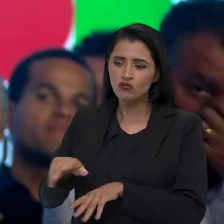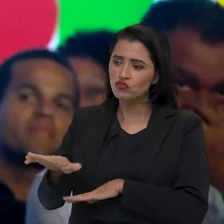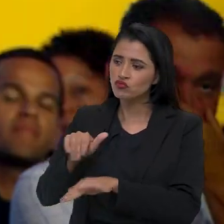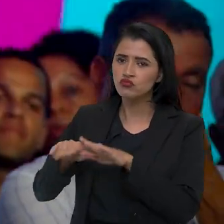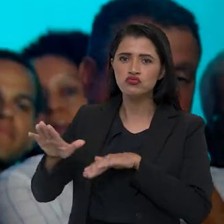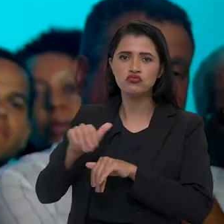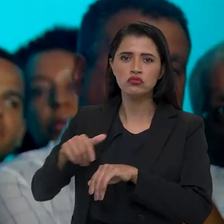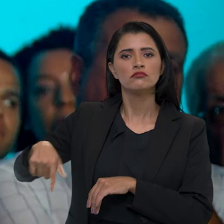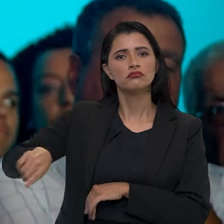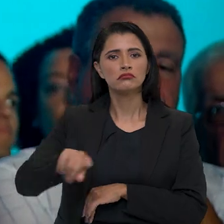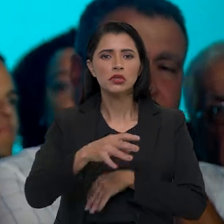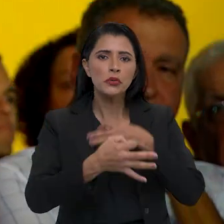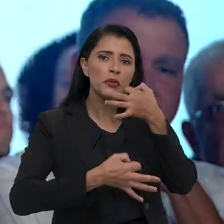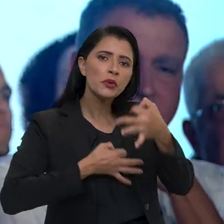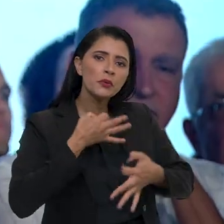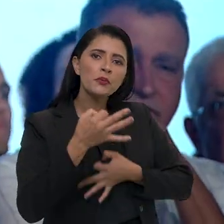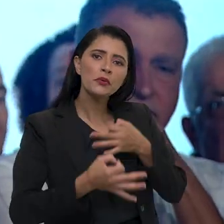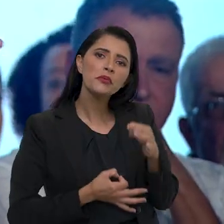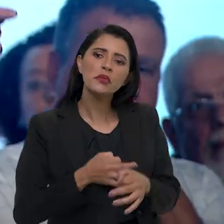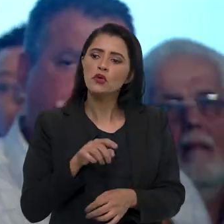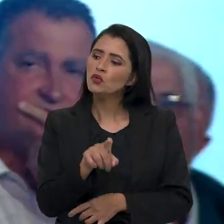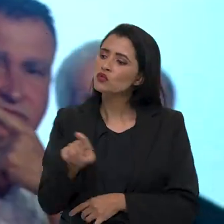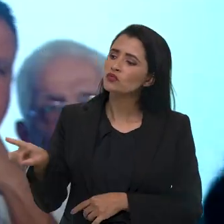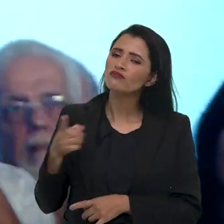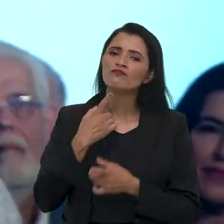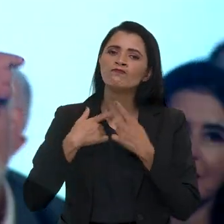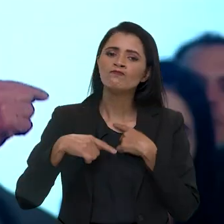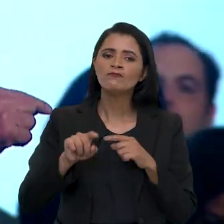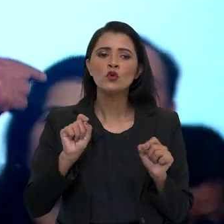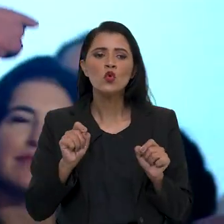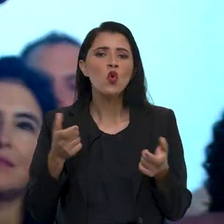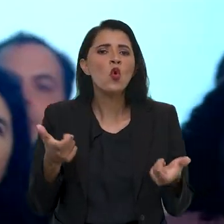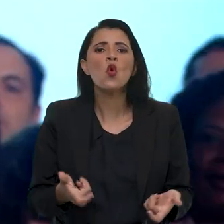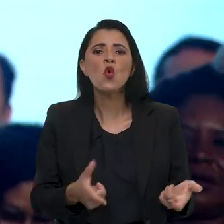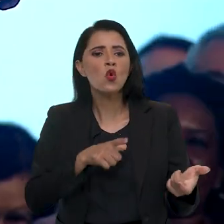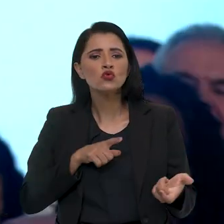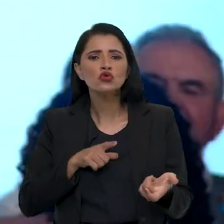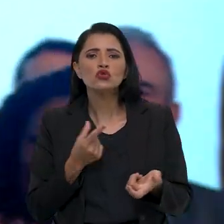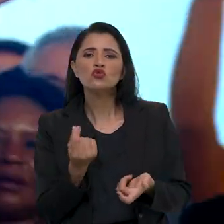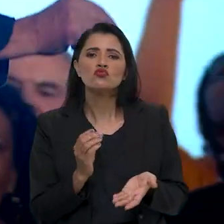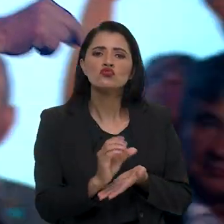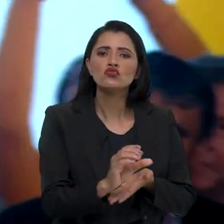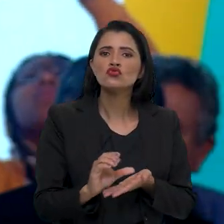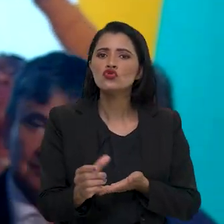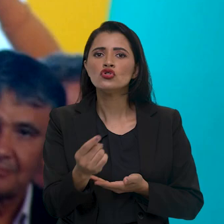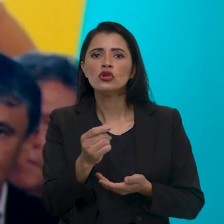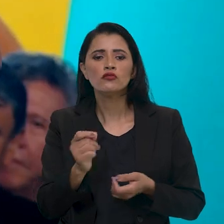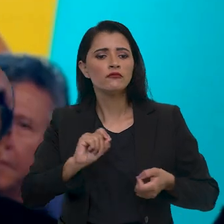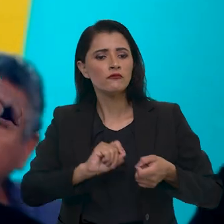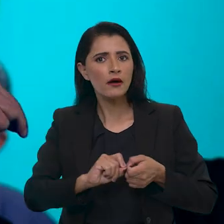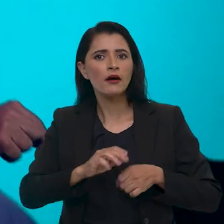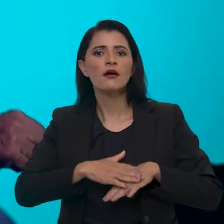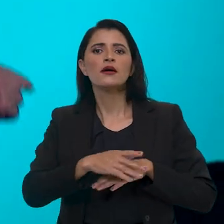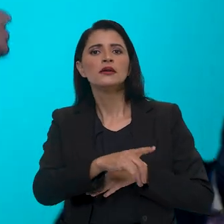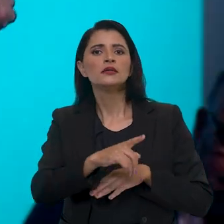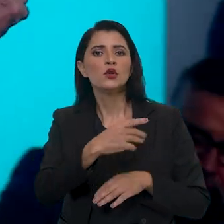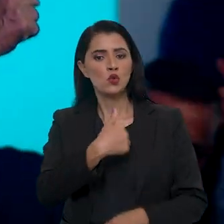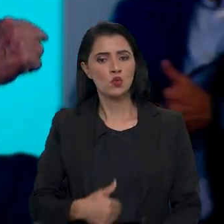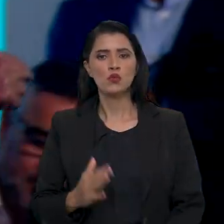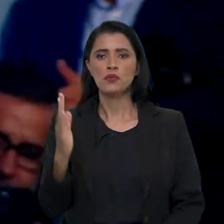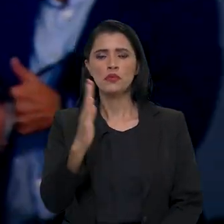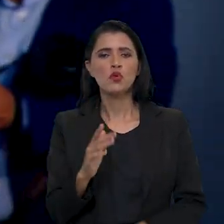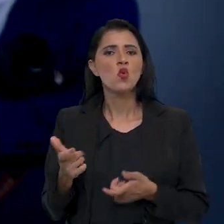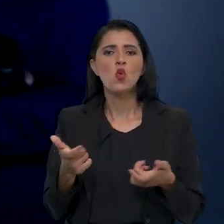povo para dizer o que vocês querem que a gente faça no governo brasileiro